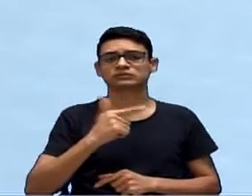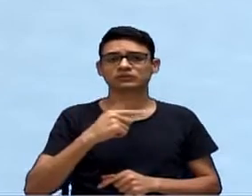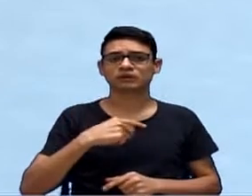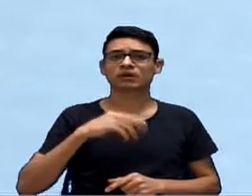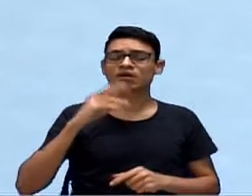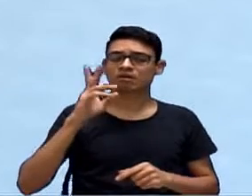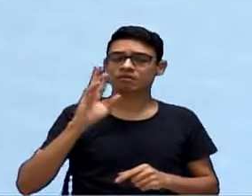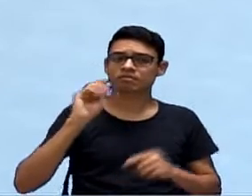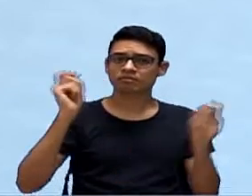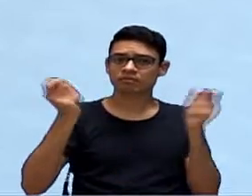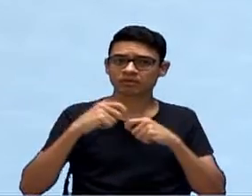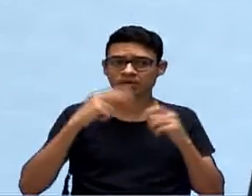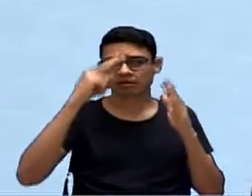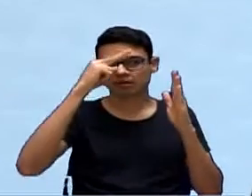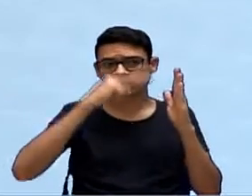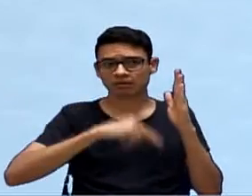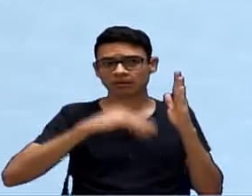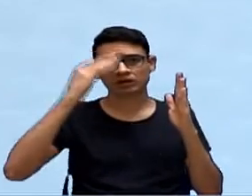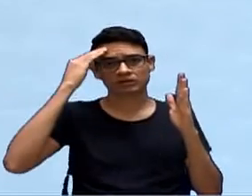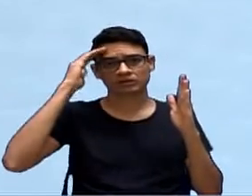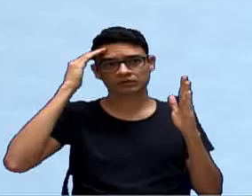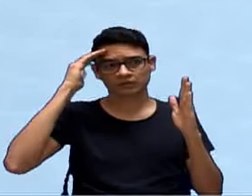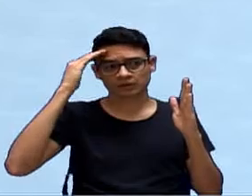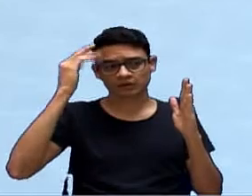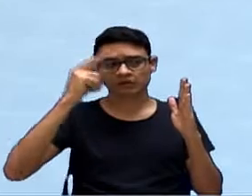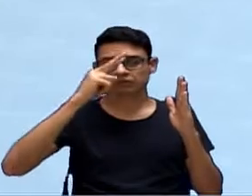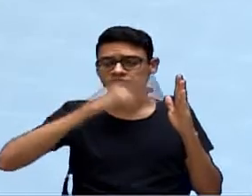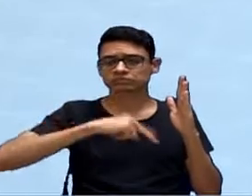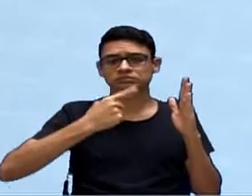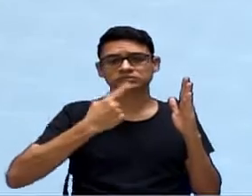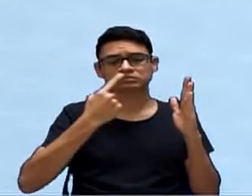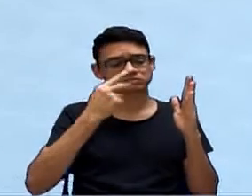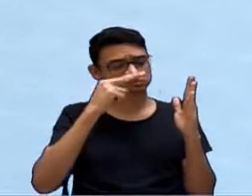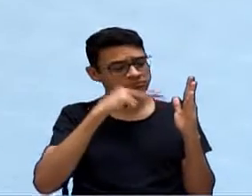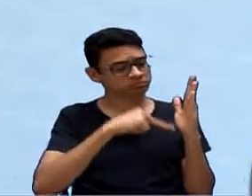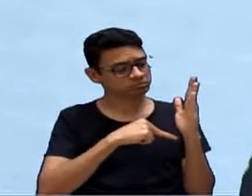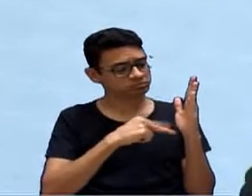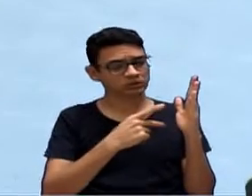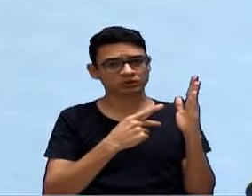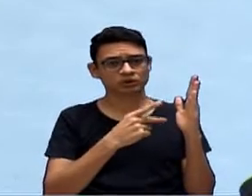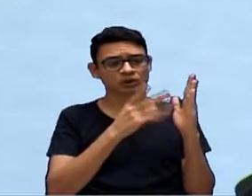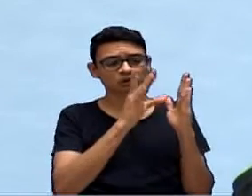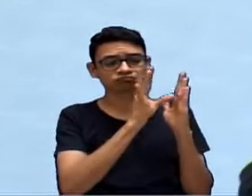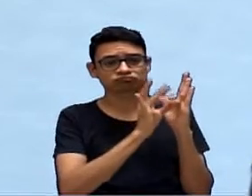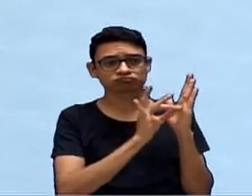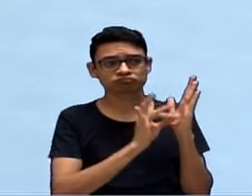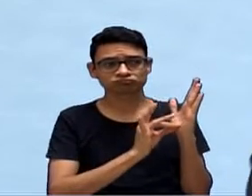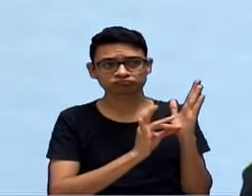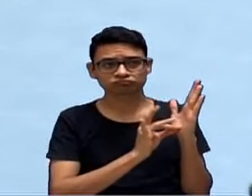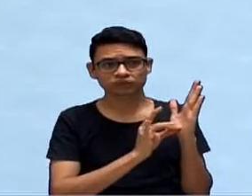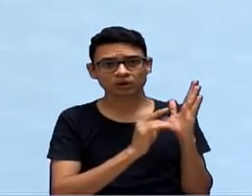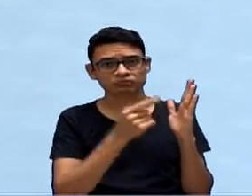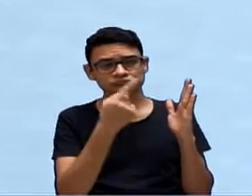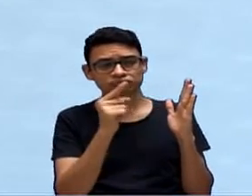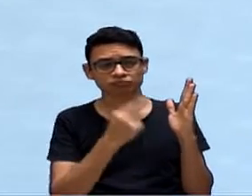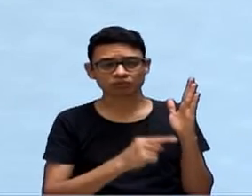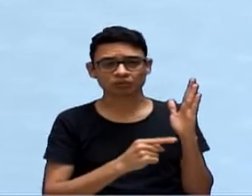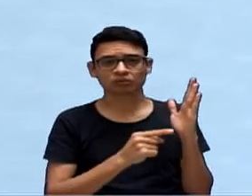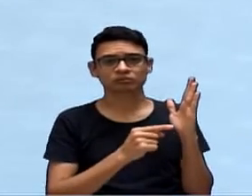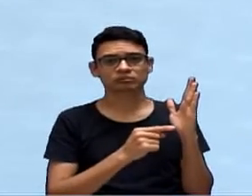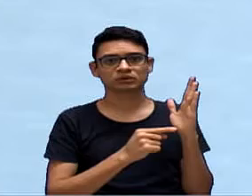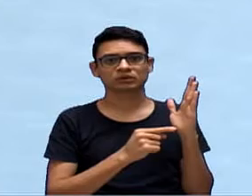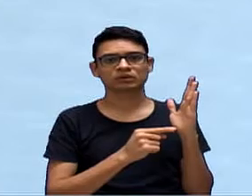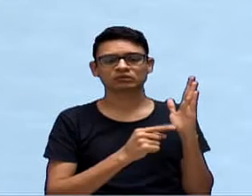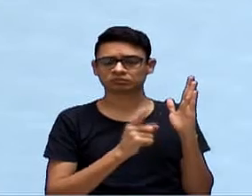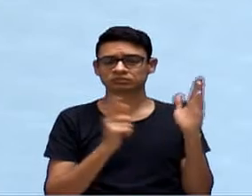entender, com uma primeira leitura, atentando mais a algum outro cláusula. Mas aqui,